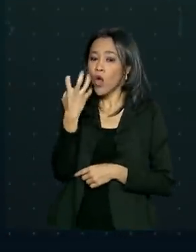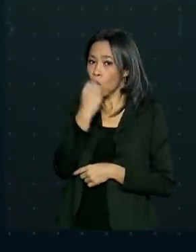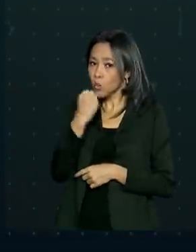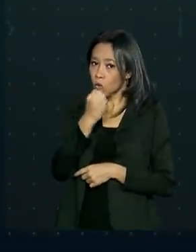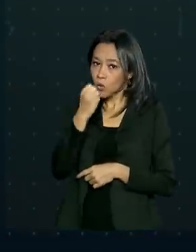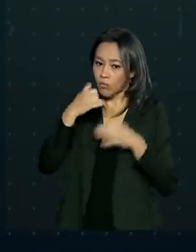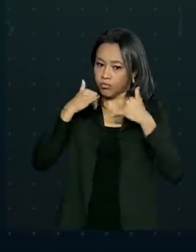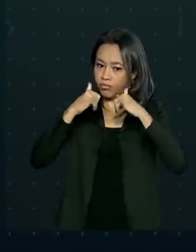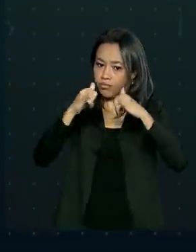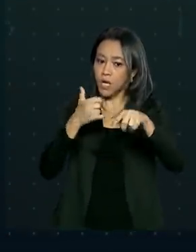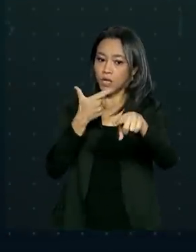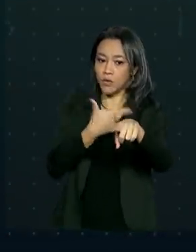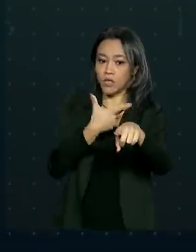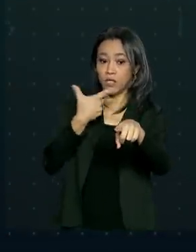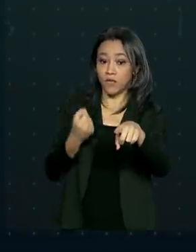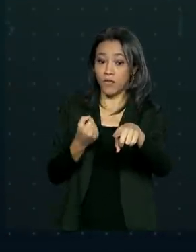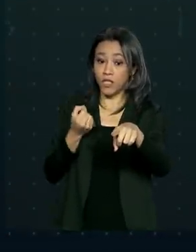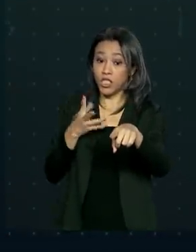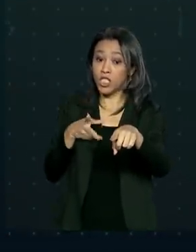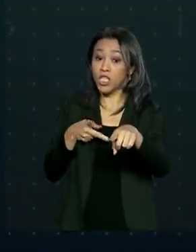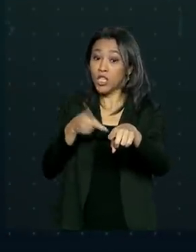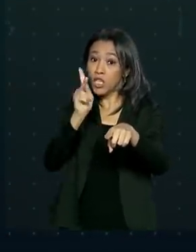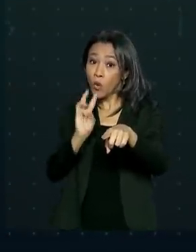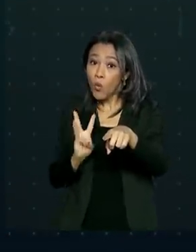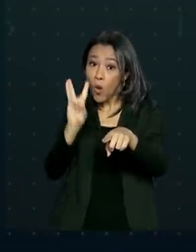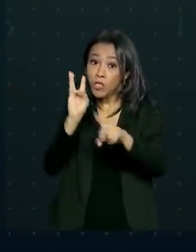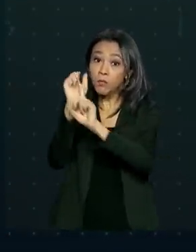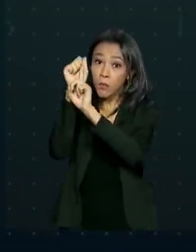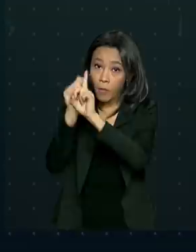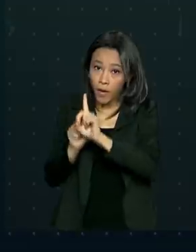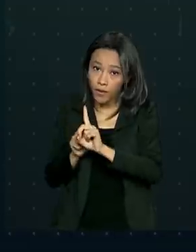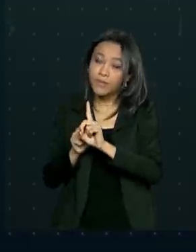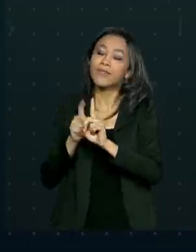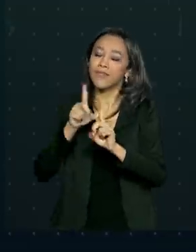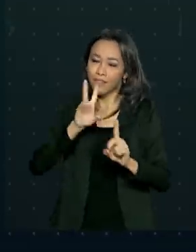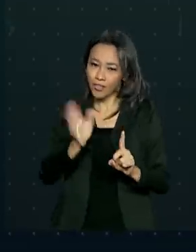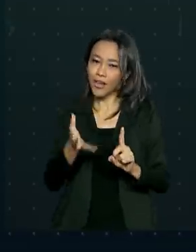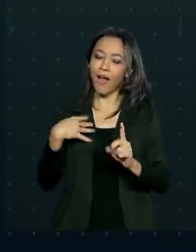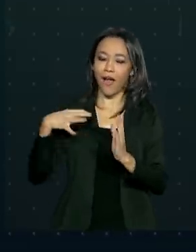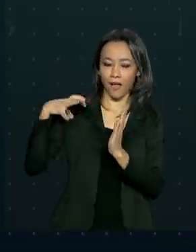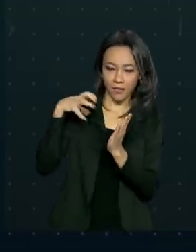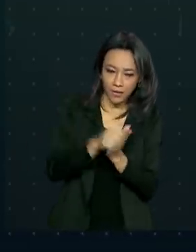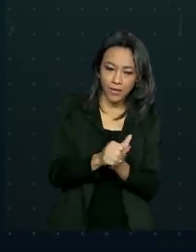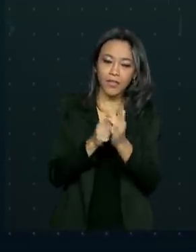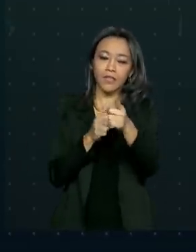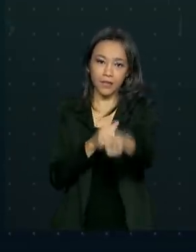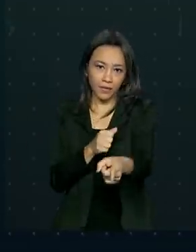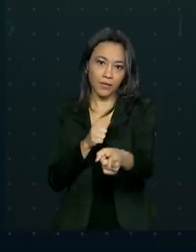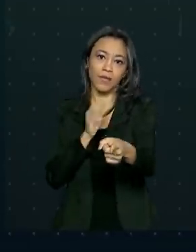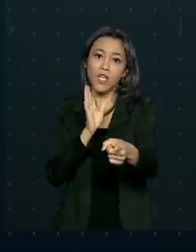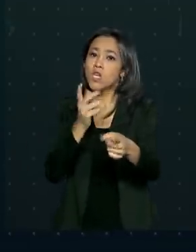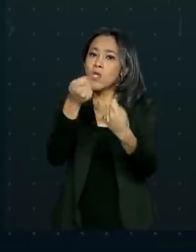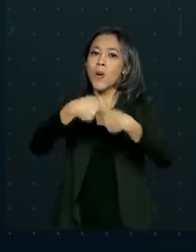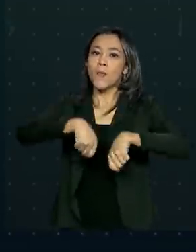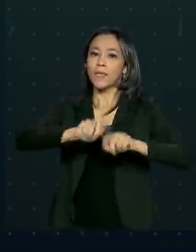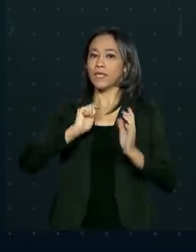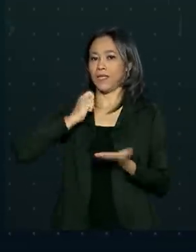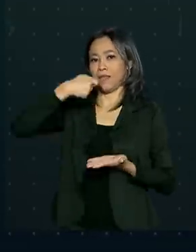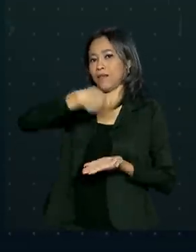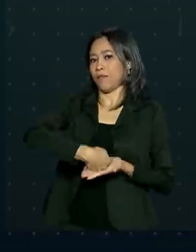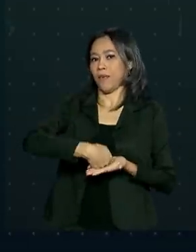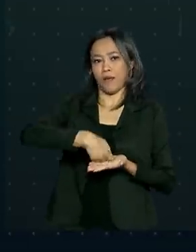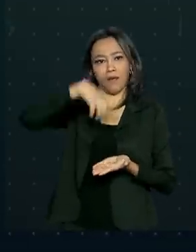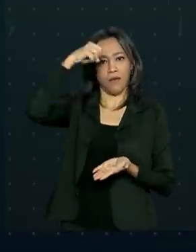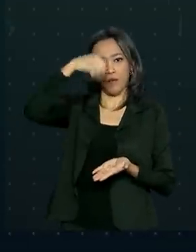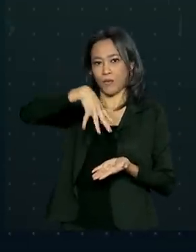220 kWh por mês e está inscrito na tarifa social, fica isento do pagamento